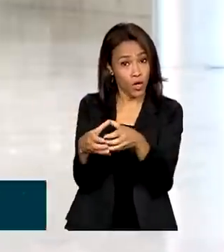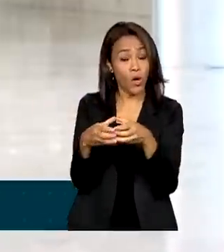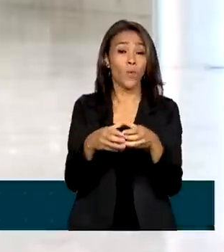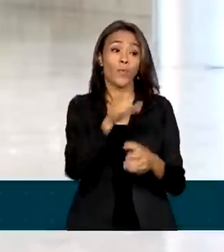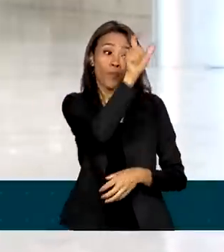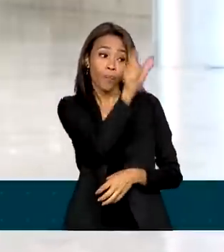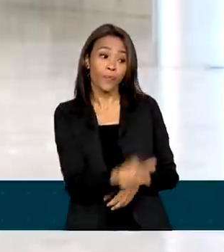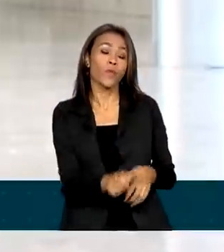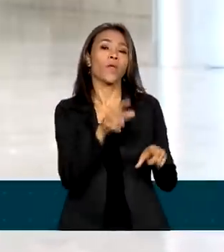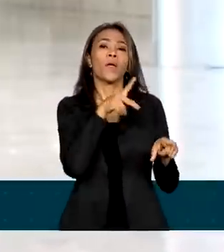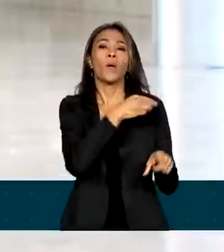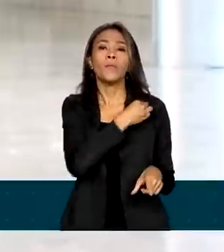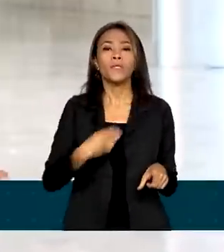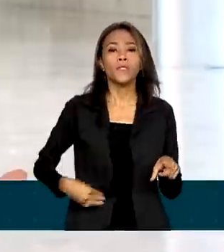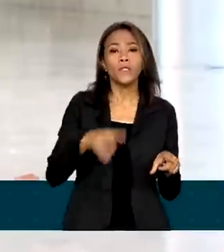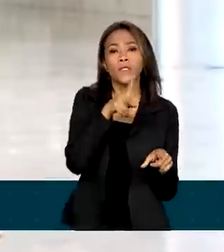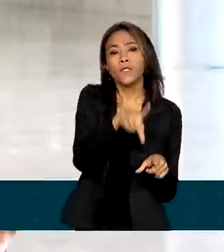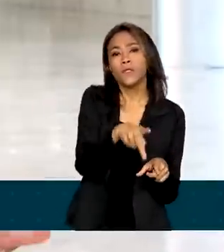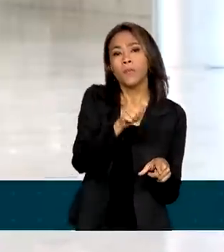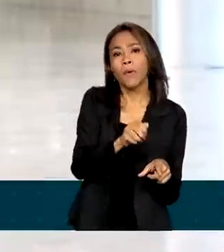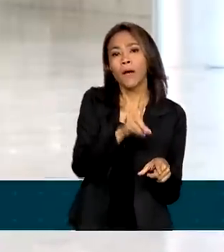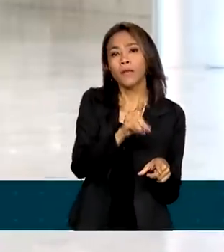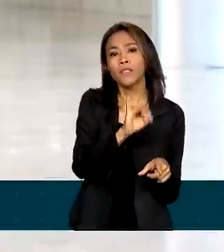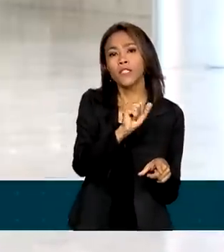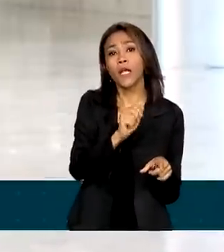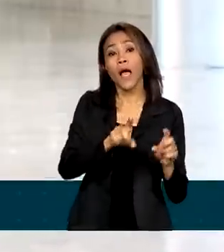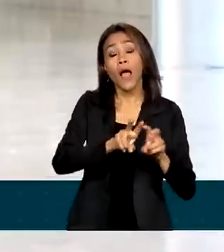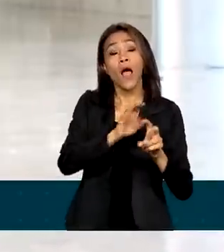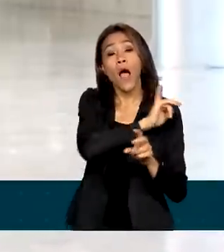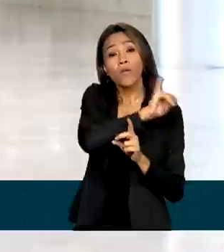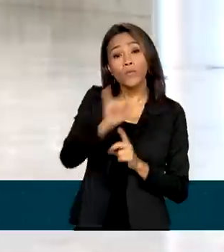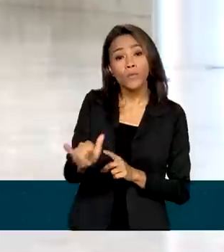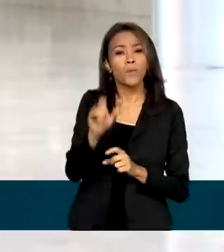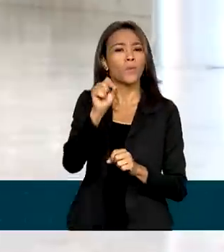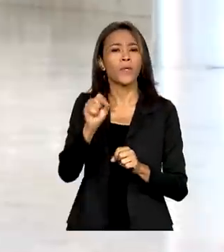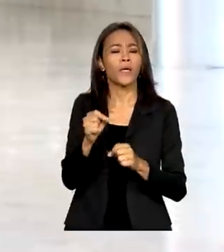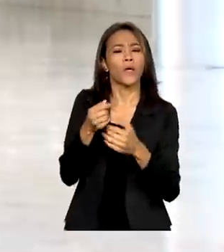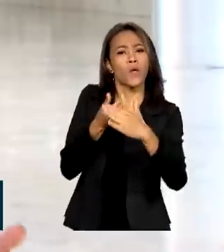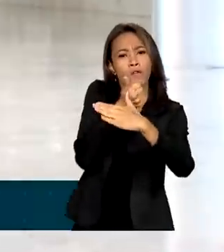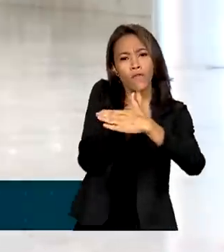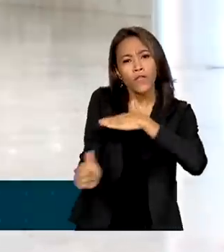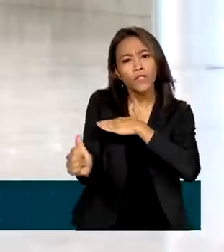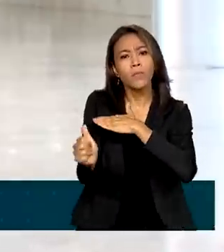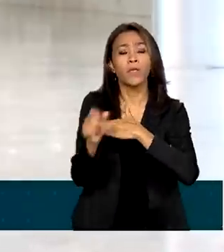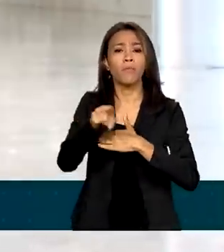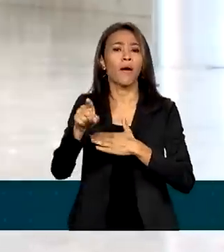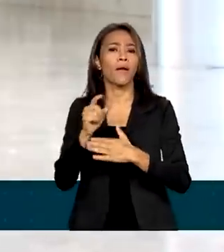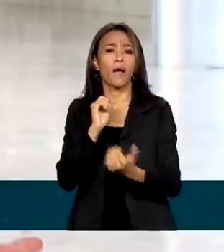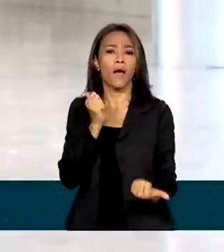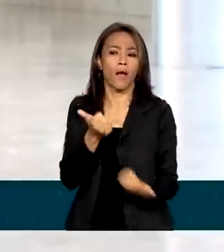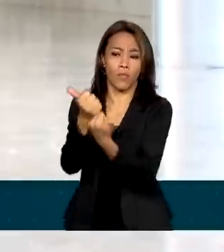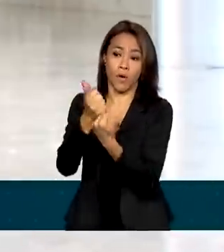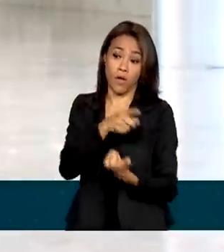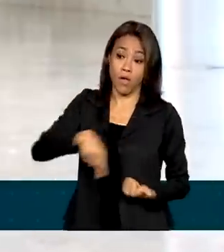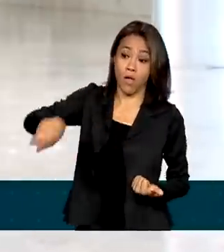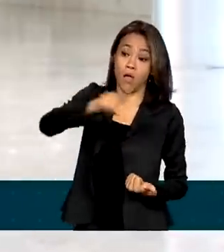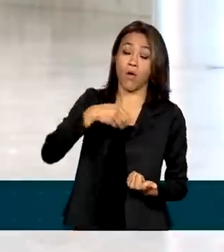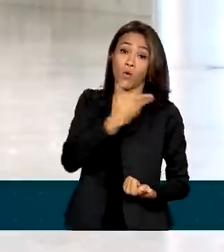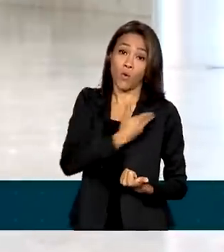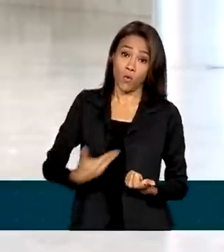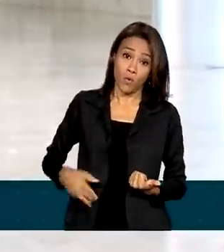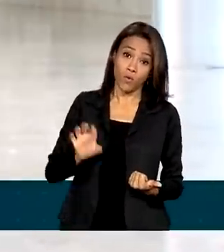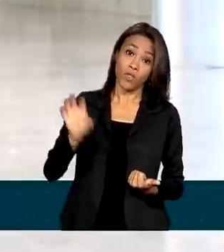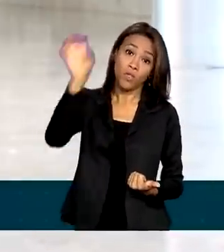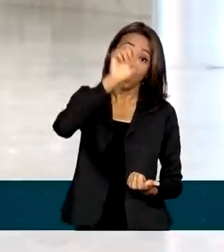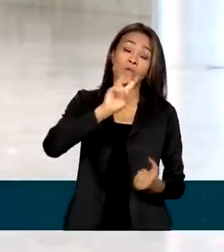plano de investimentos para retomar cerca de 10 mil obras paralisadas. Os governadores vão entregar até o dia 10 de fevereiro